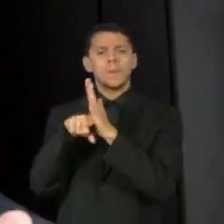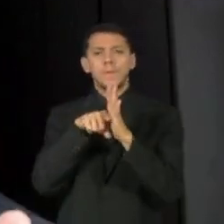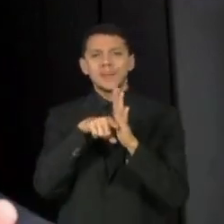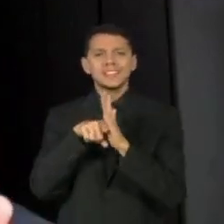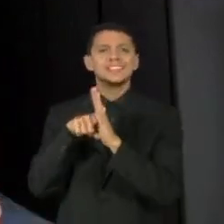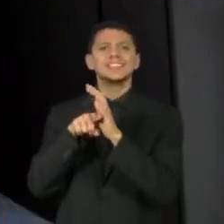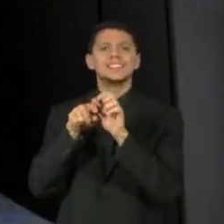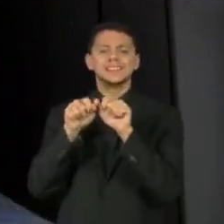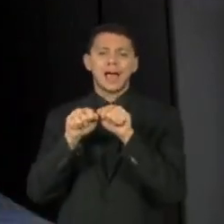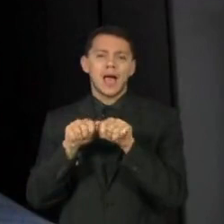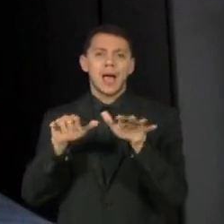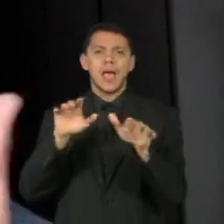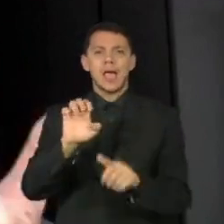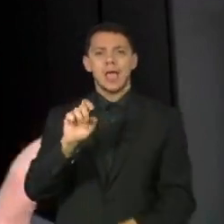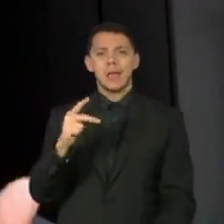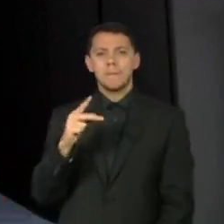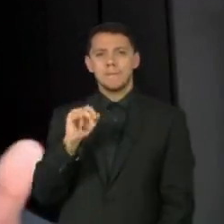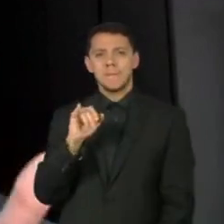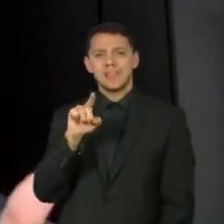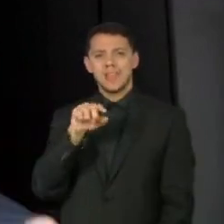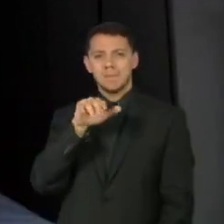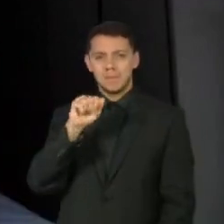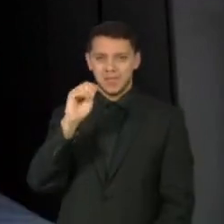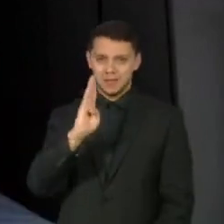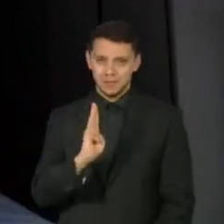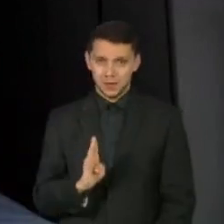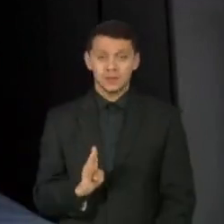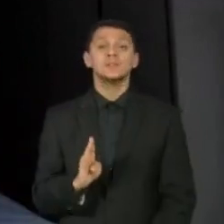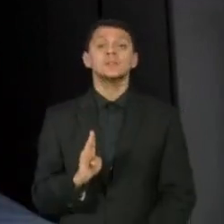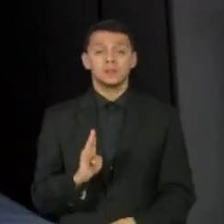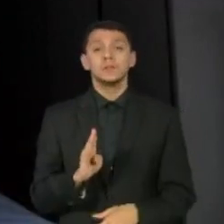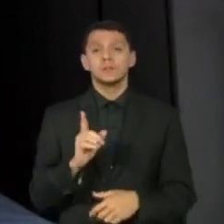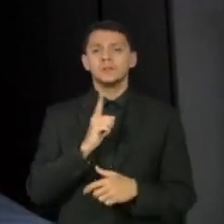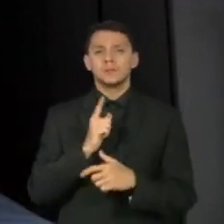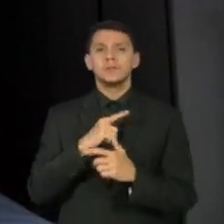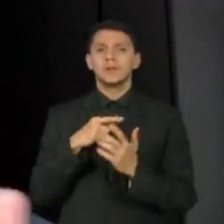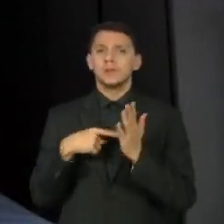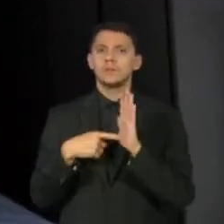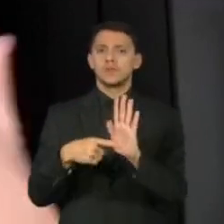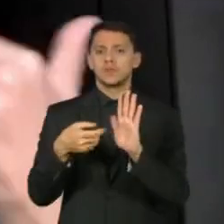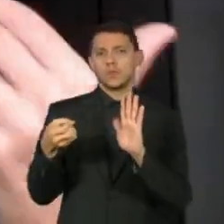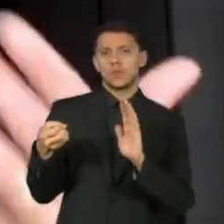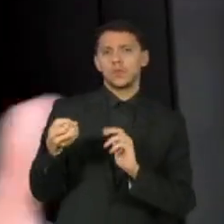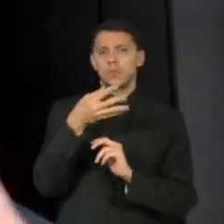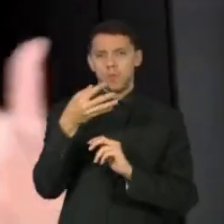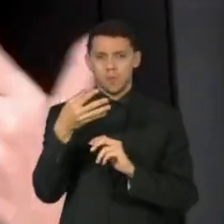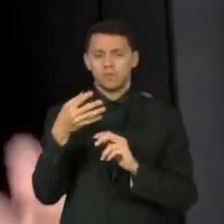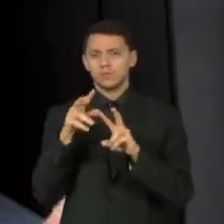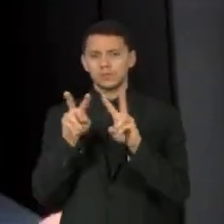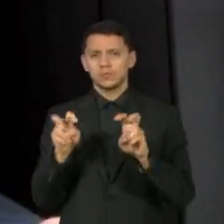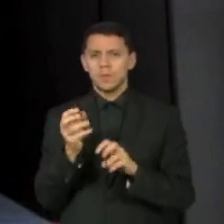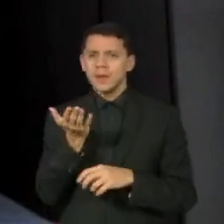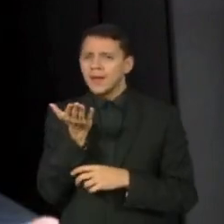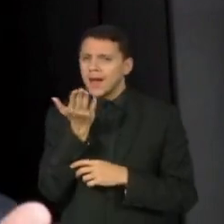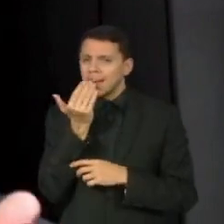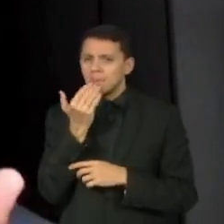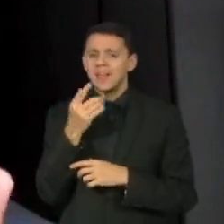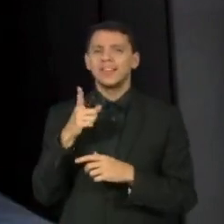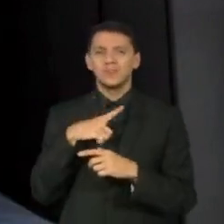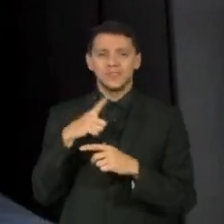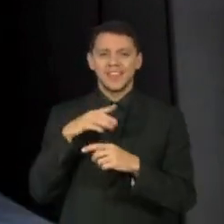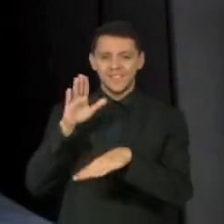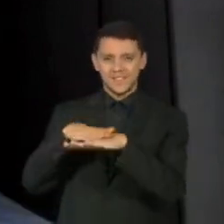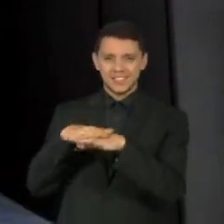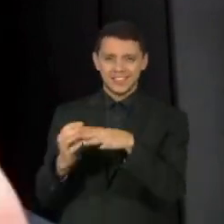grupo que estabeleceu a classificação nova dos alimentos, que vem falando sobre os ultraprocessados.